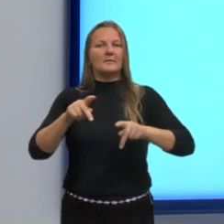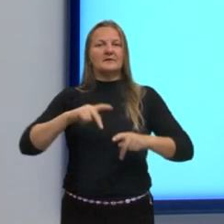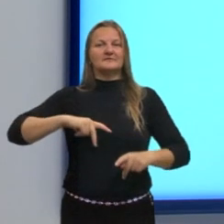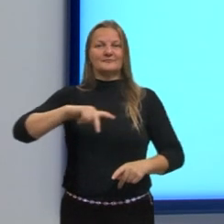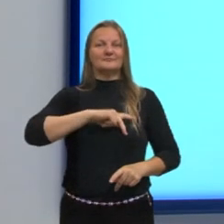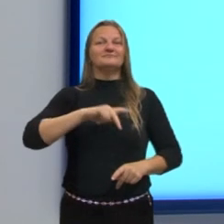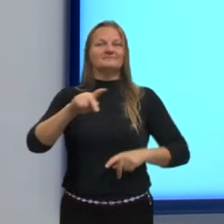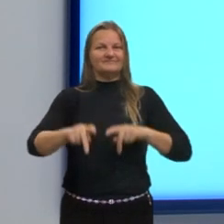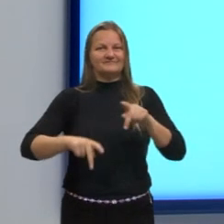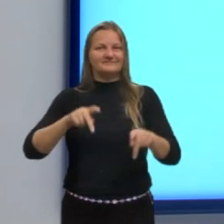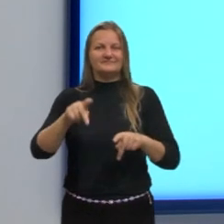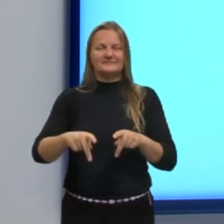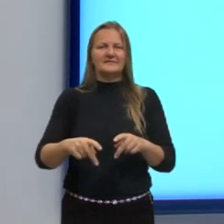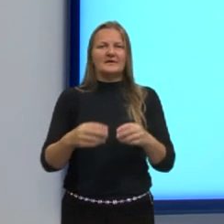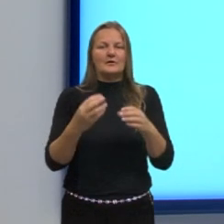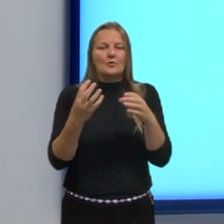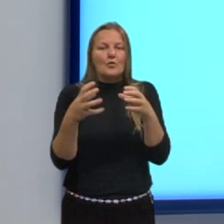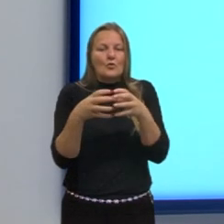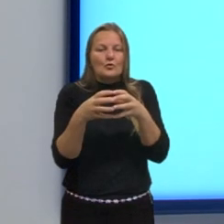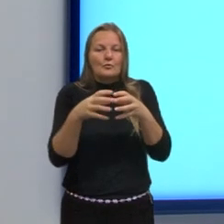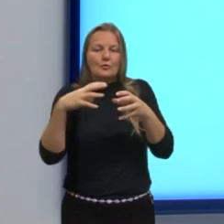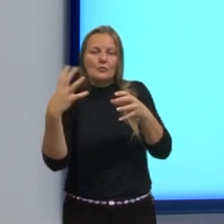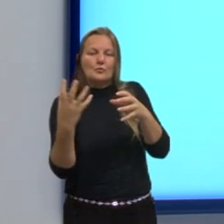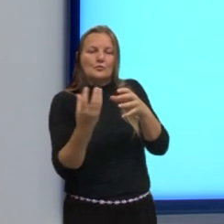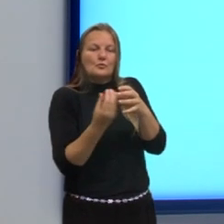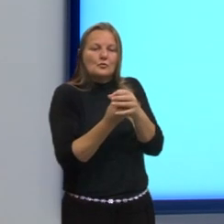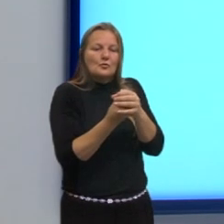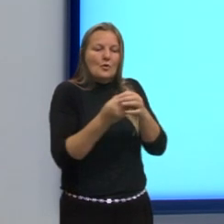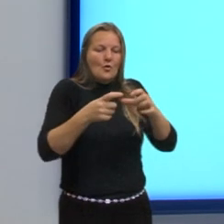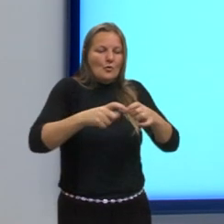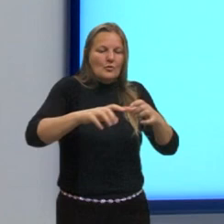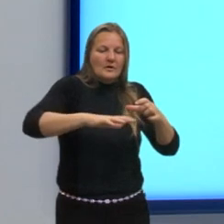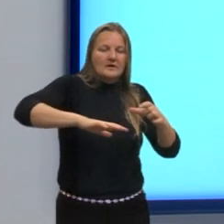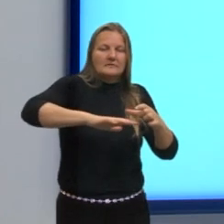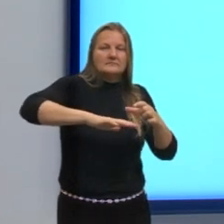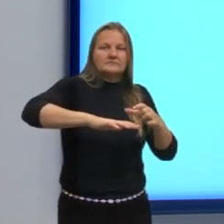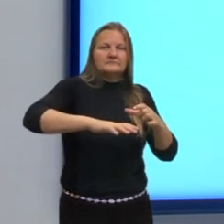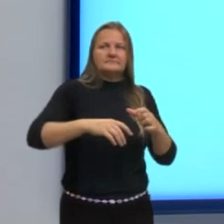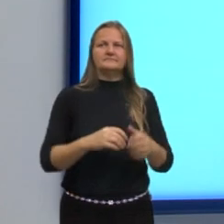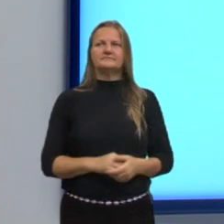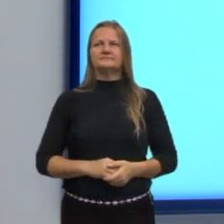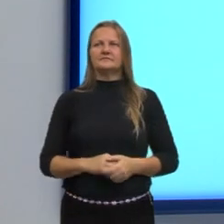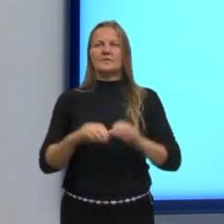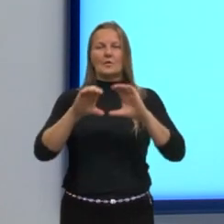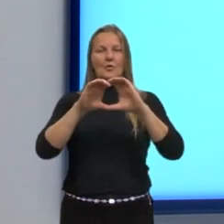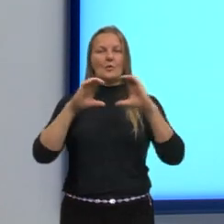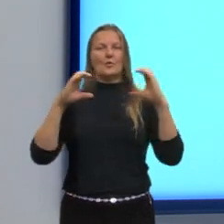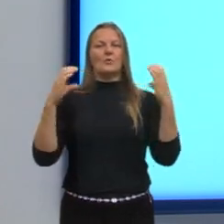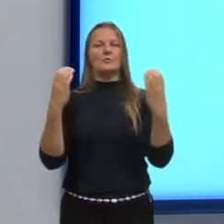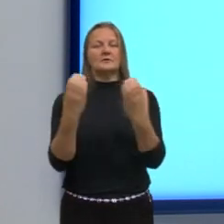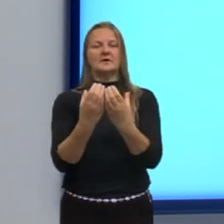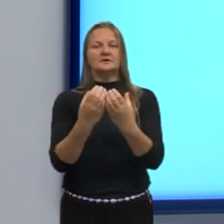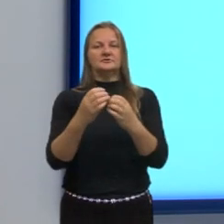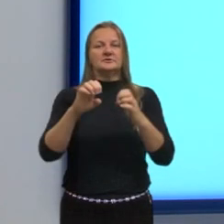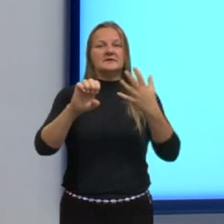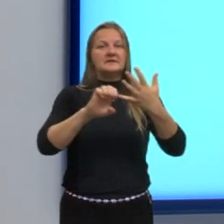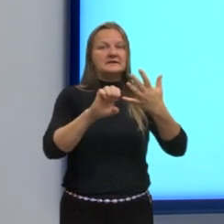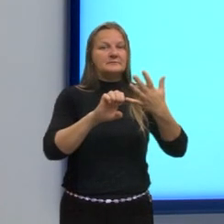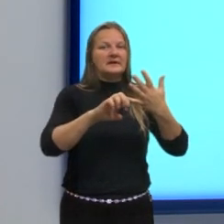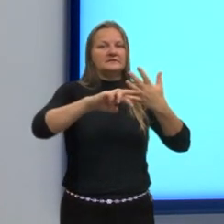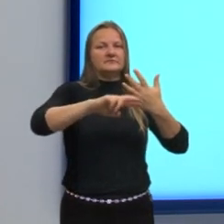seres da mesma espécie vivendo num lugar. E a comunidade são espécies diferentes.